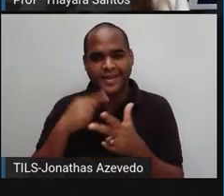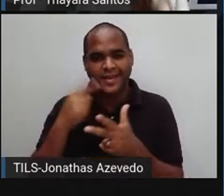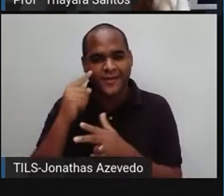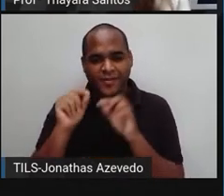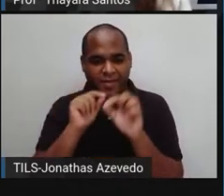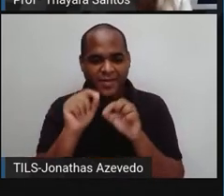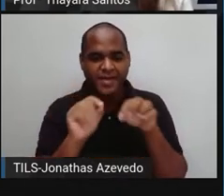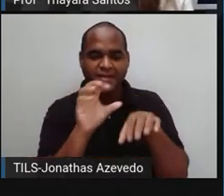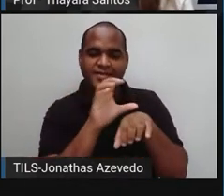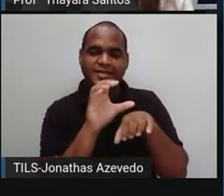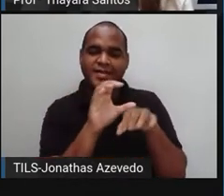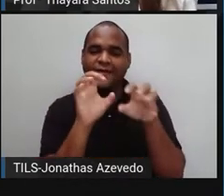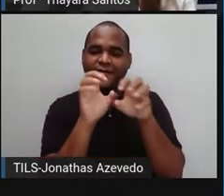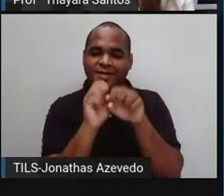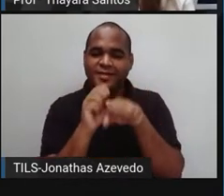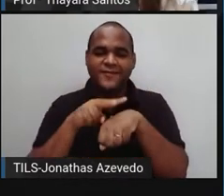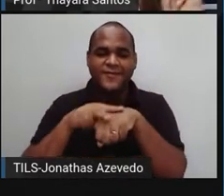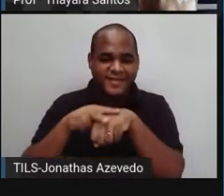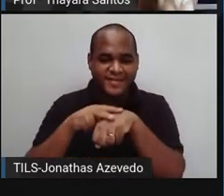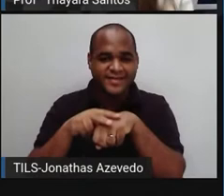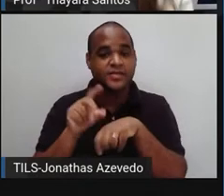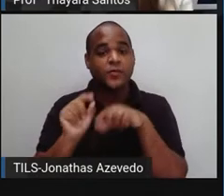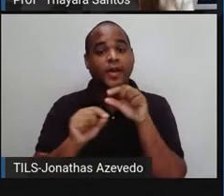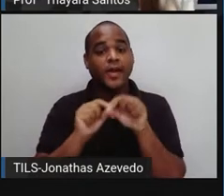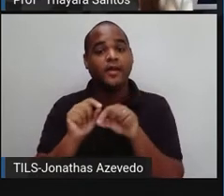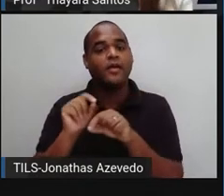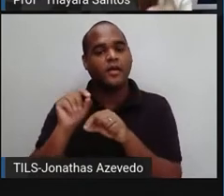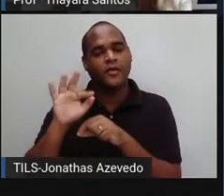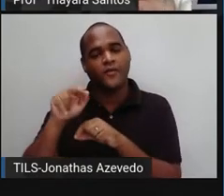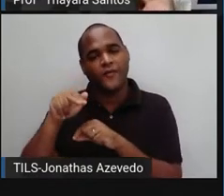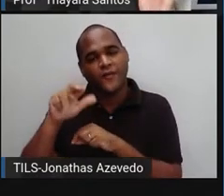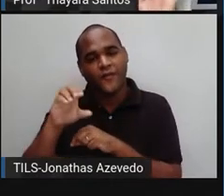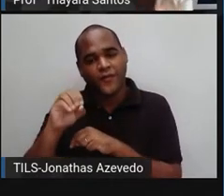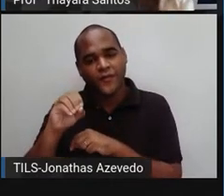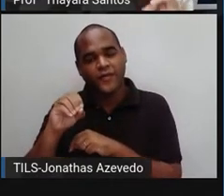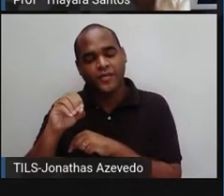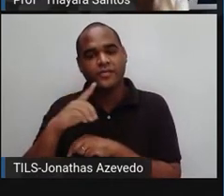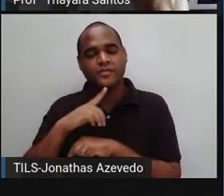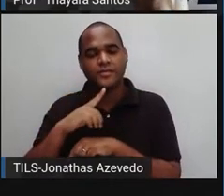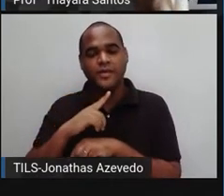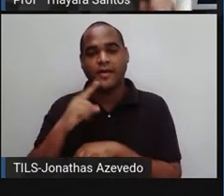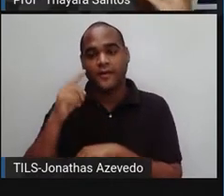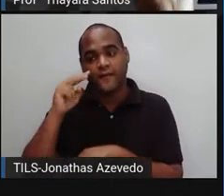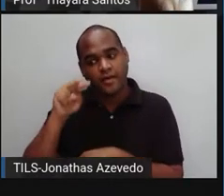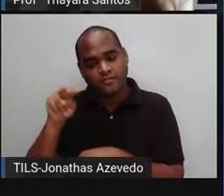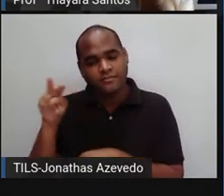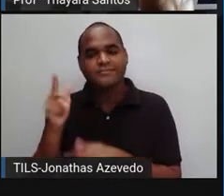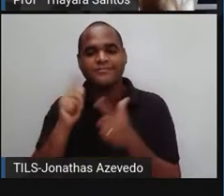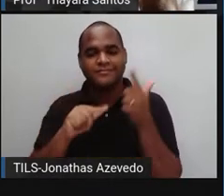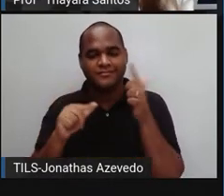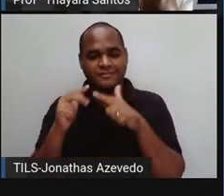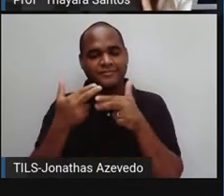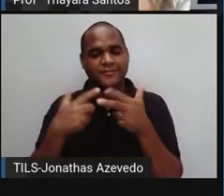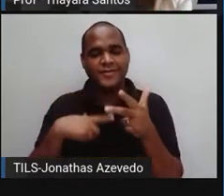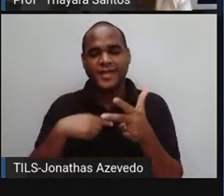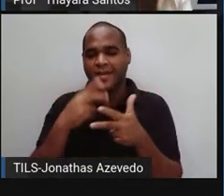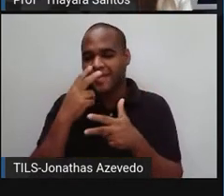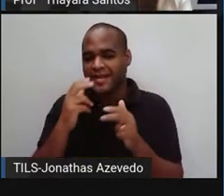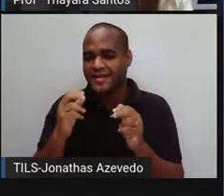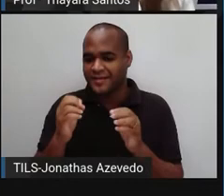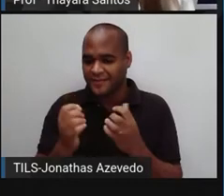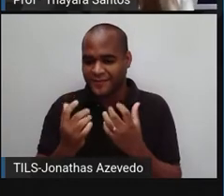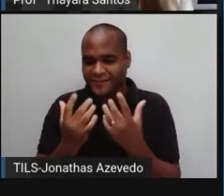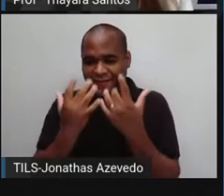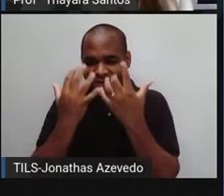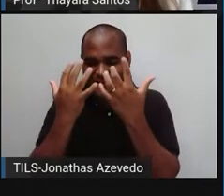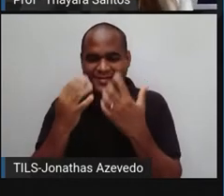acinzentados, meio esverdeados? Isso daí são os fungos, as colônias dos fungos, a gente já consegue ver. É o que a gente chama de morfo, né, no